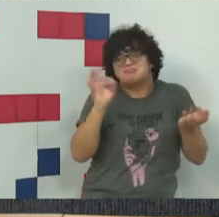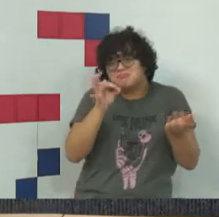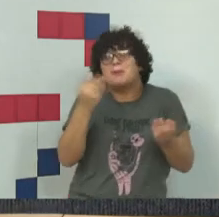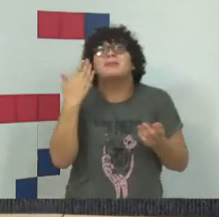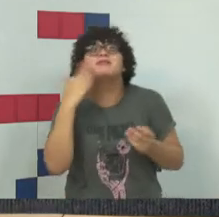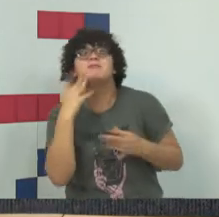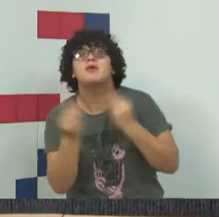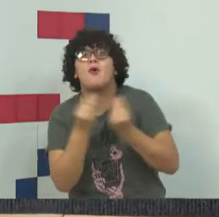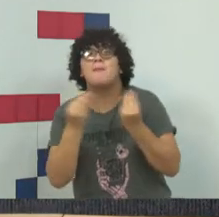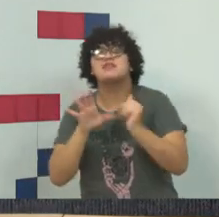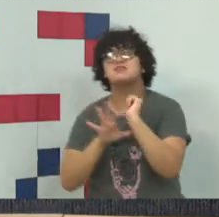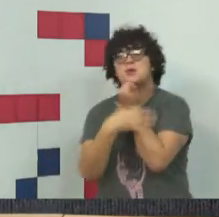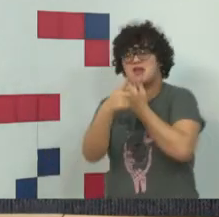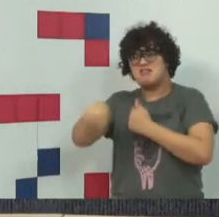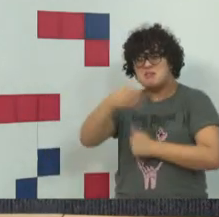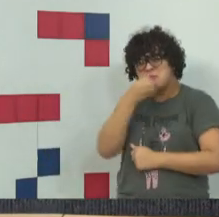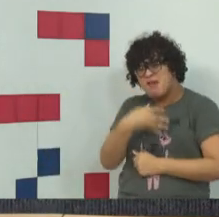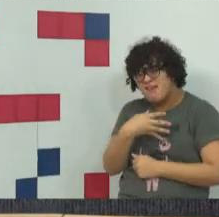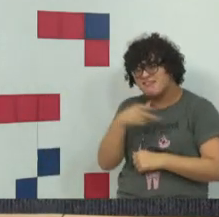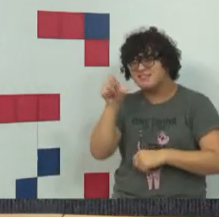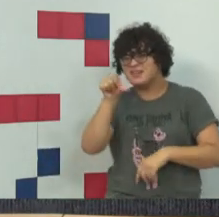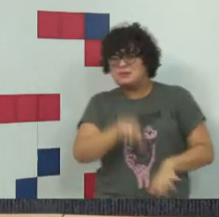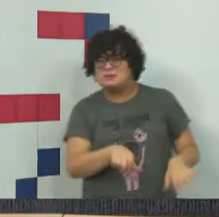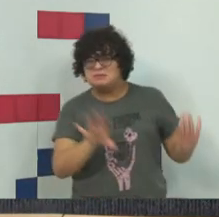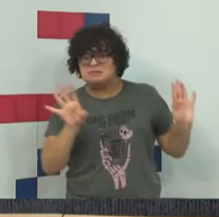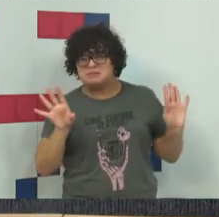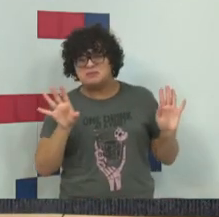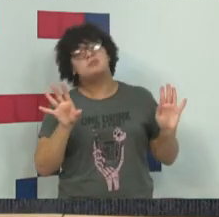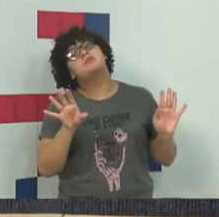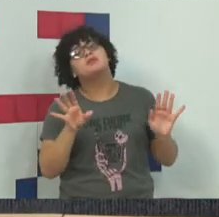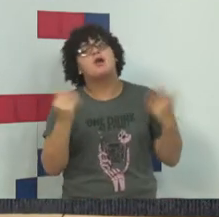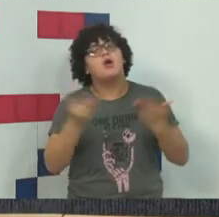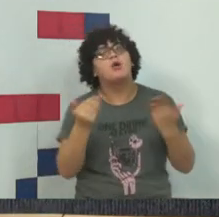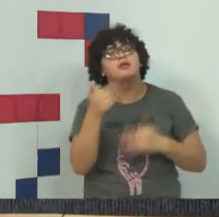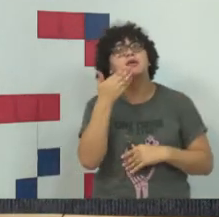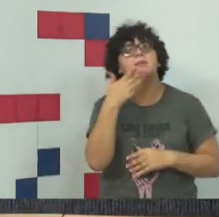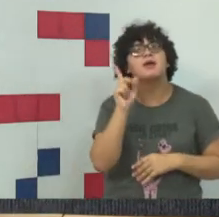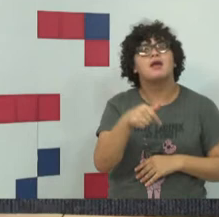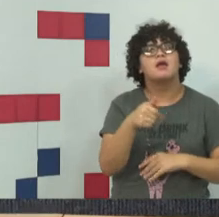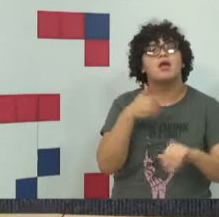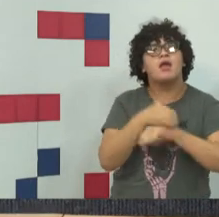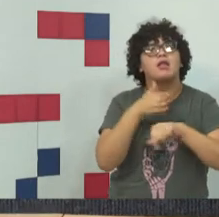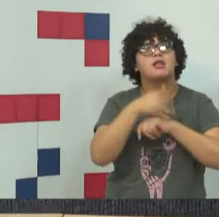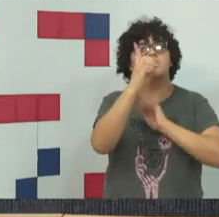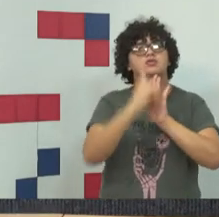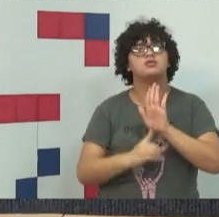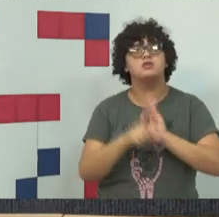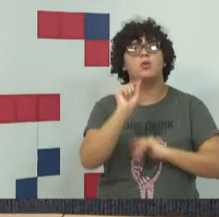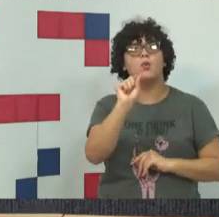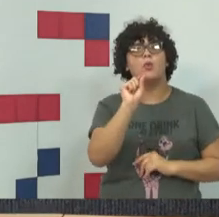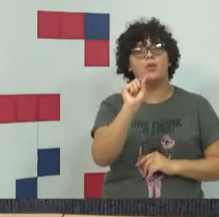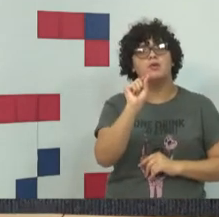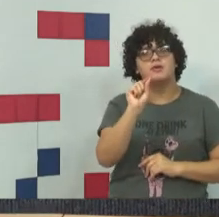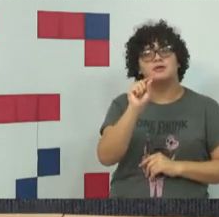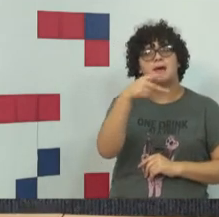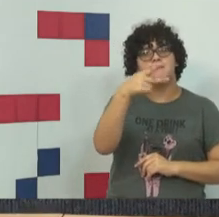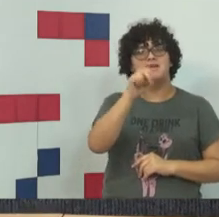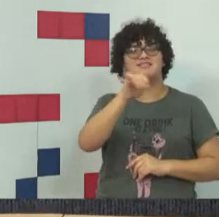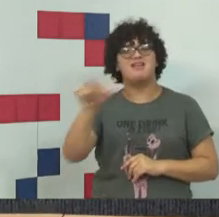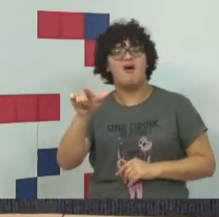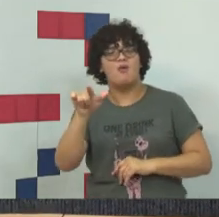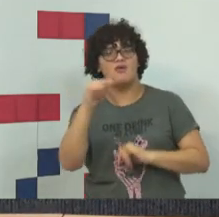reafirmando que estamos diante de um novo ramo do direito. Aquilo que o Sido chama de direito penal